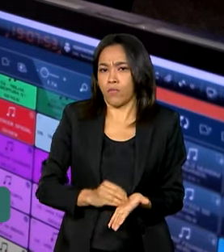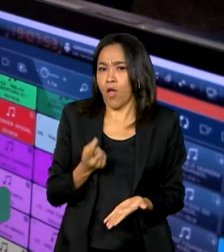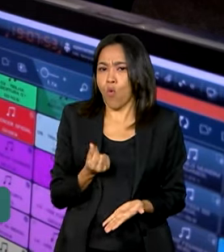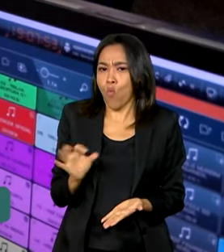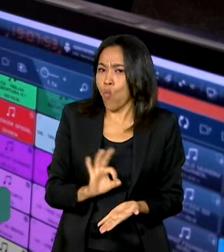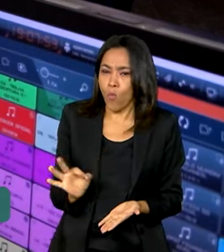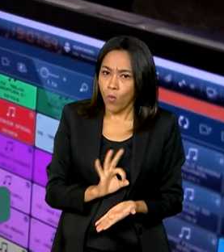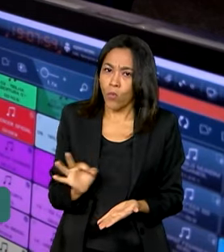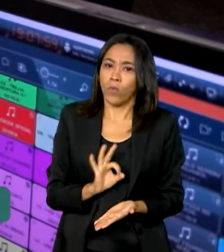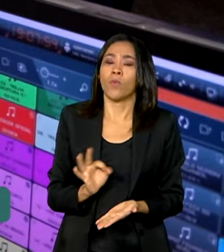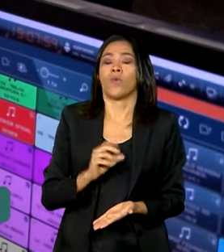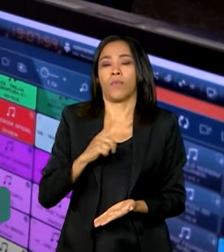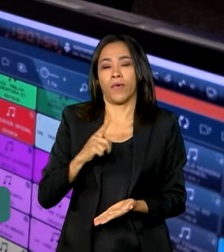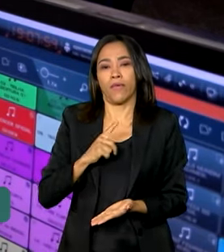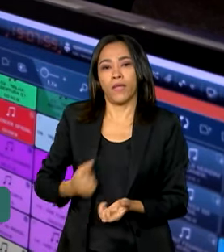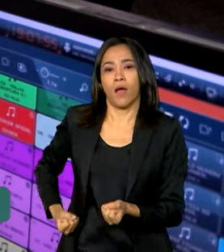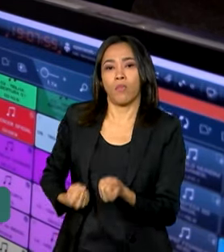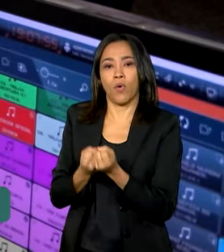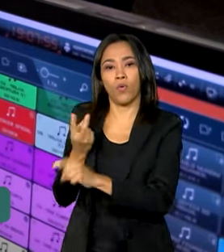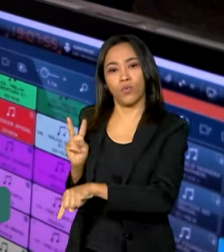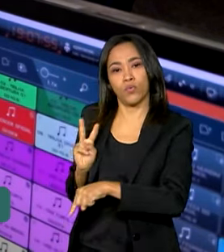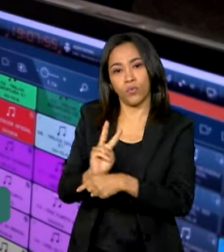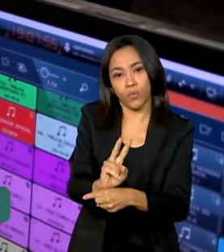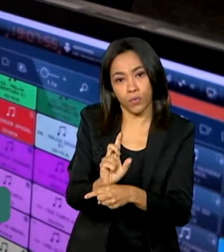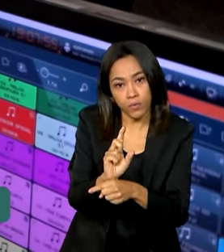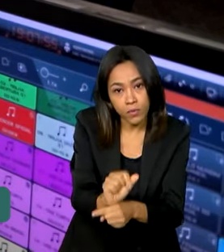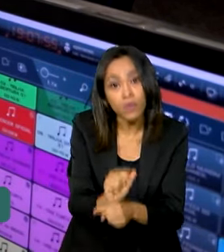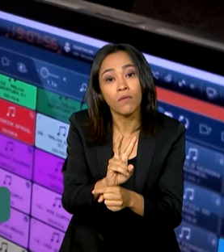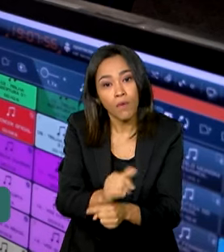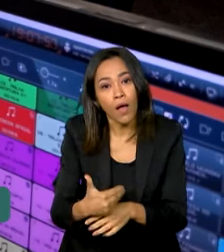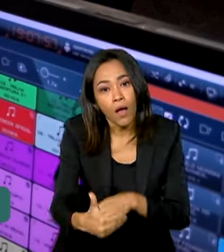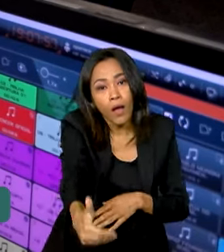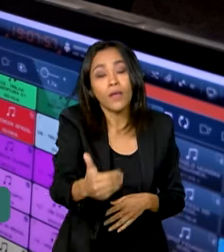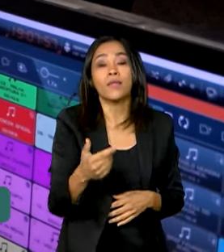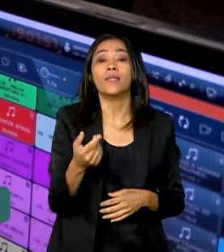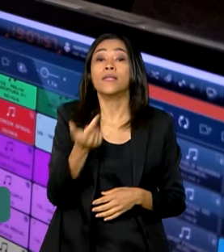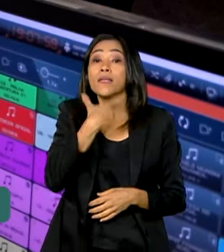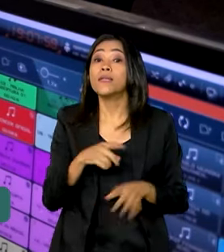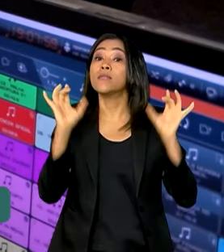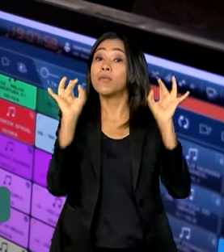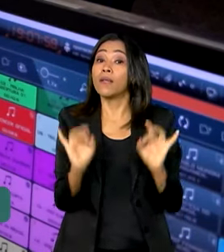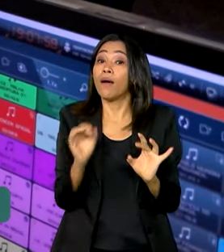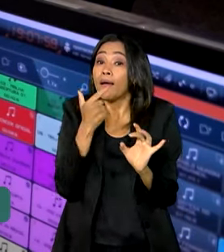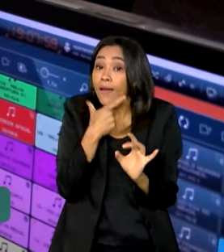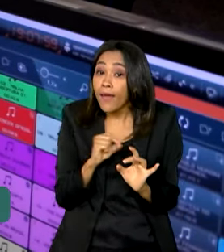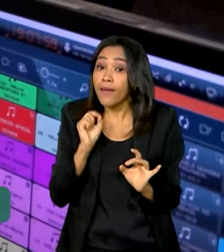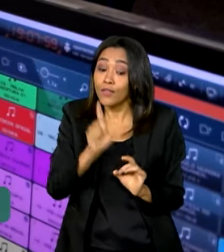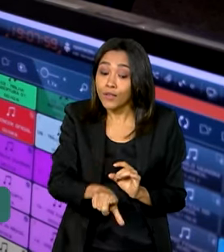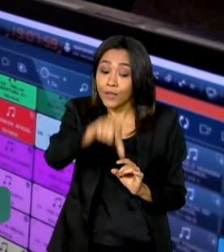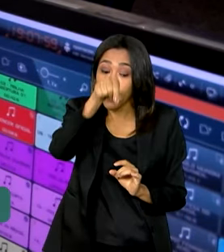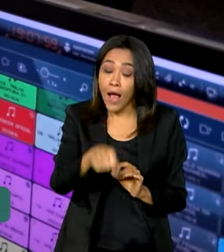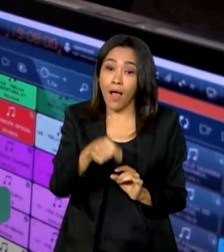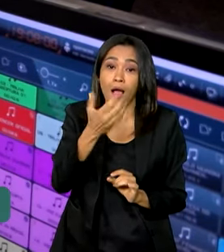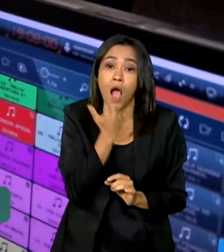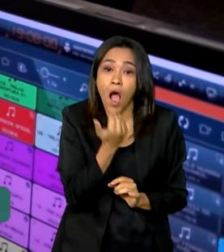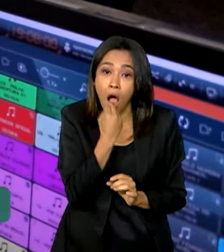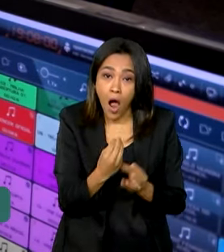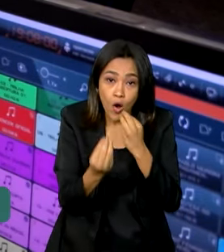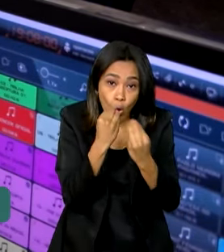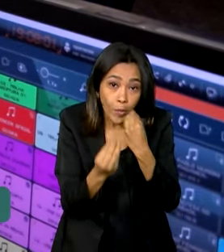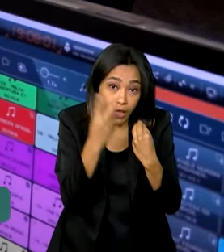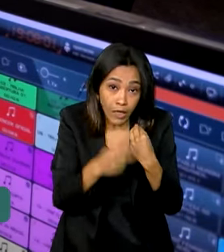através dos financiamentos e com destaque muito especial. Para quem optar em produzir comida no Brasil, tem juros